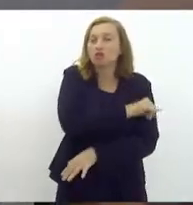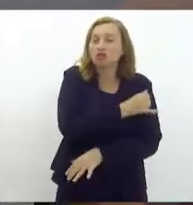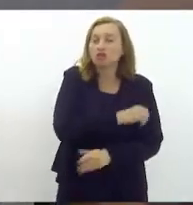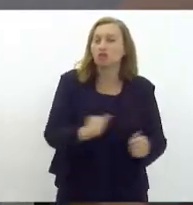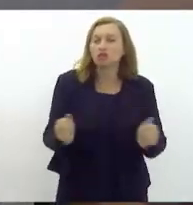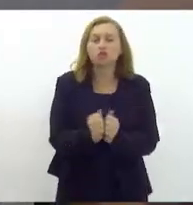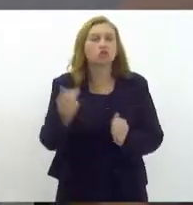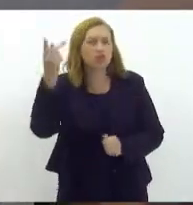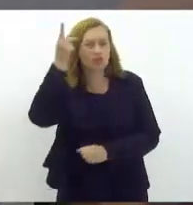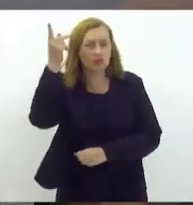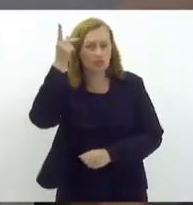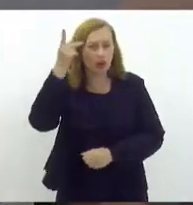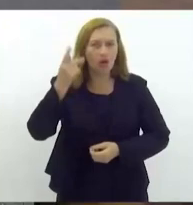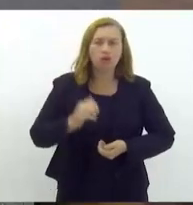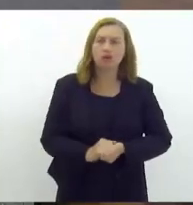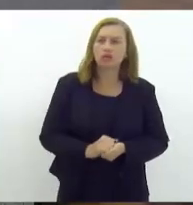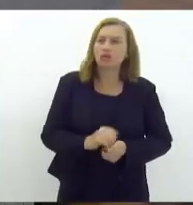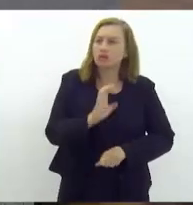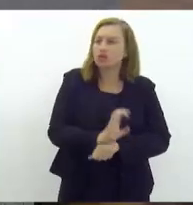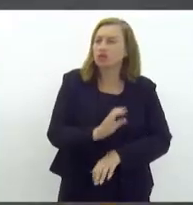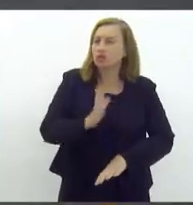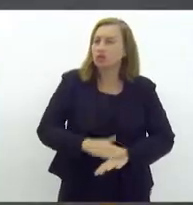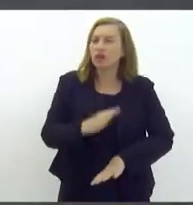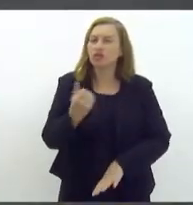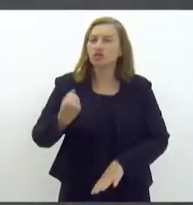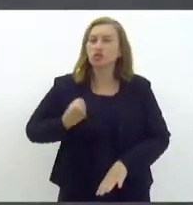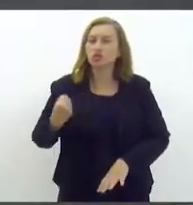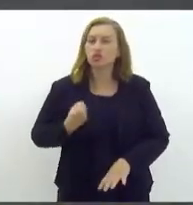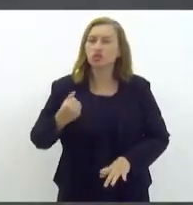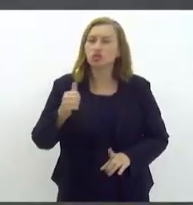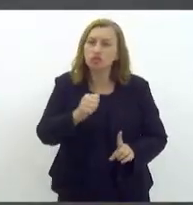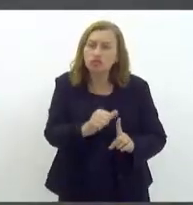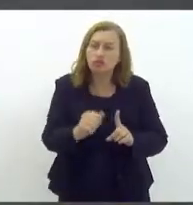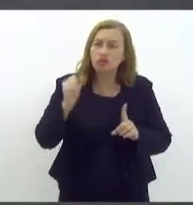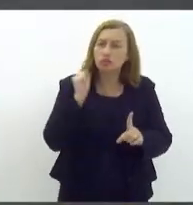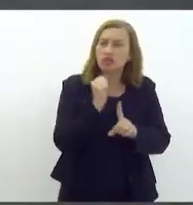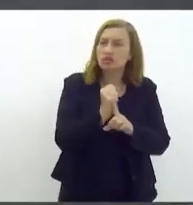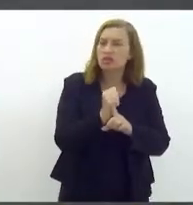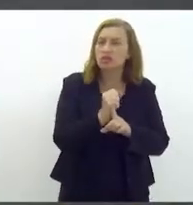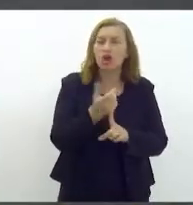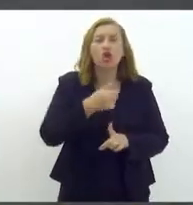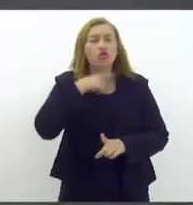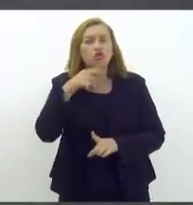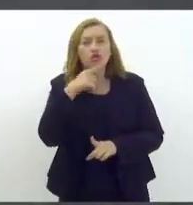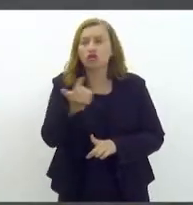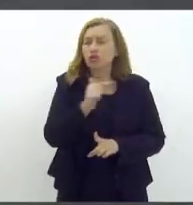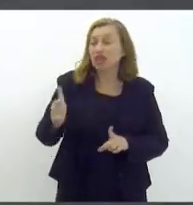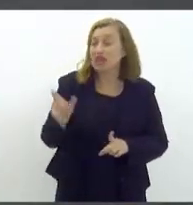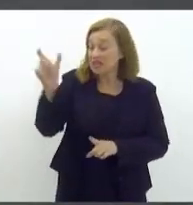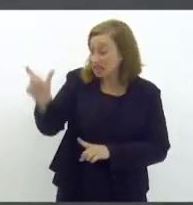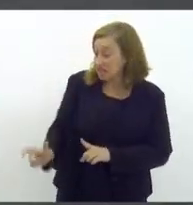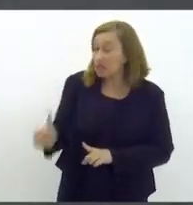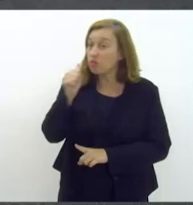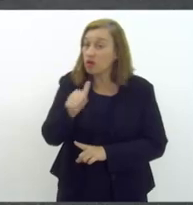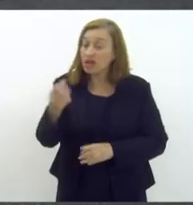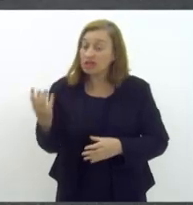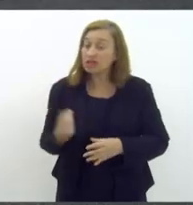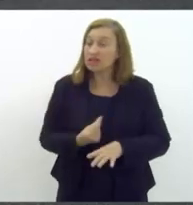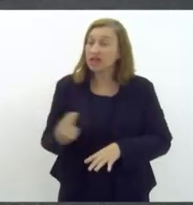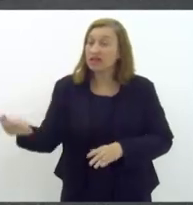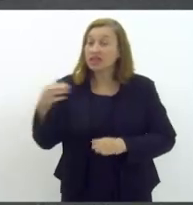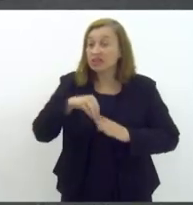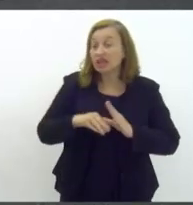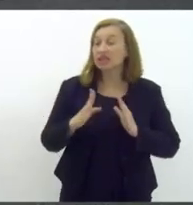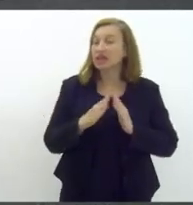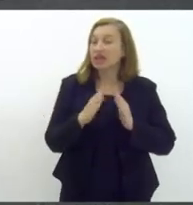Paulo, é os estados com o maior número de feminicídios. Eu não tenho dúvida que se essa mulher sair de dentro da casa dela,